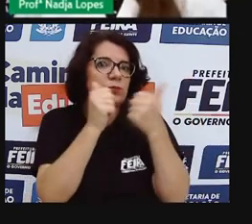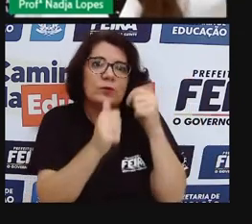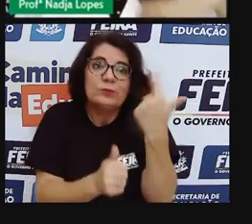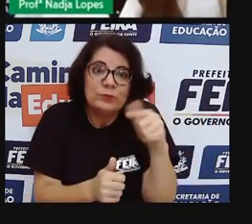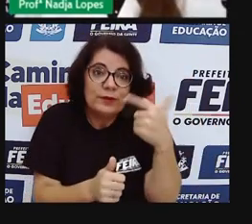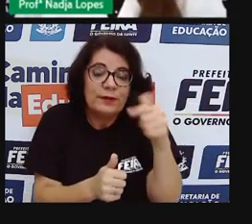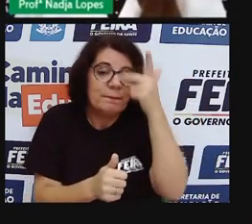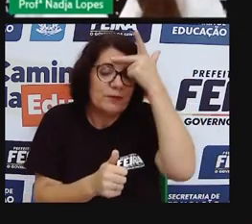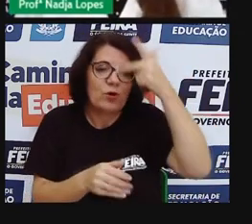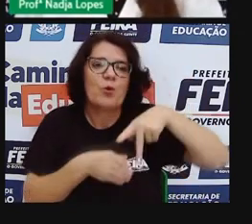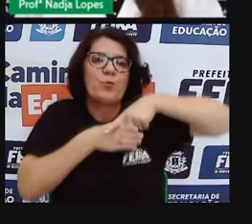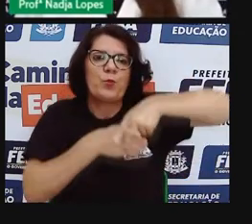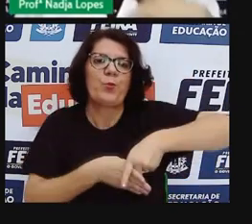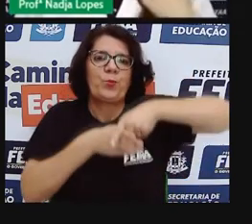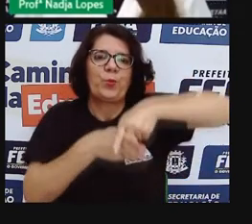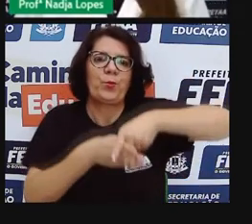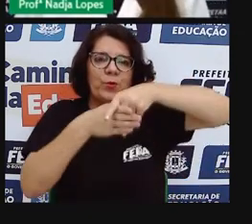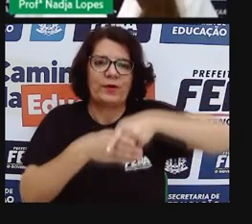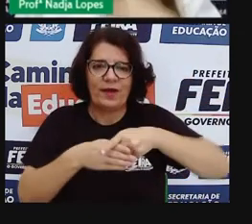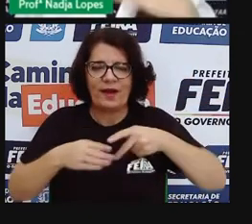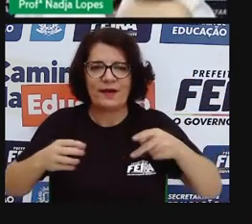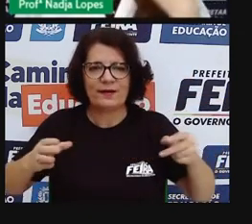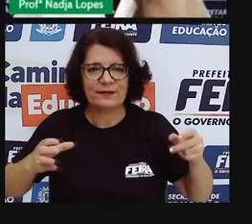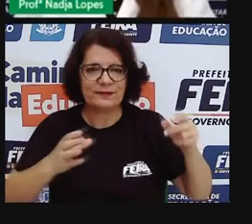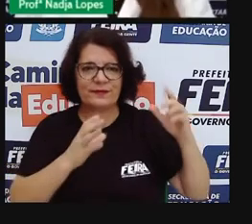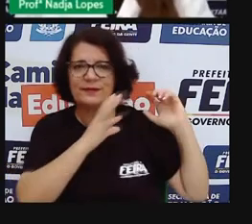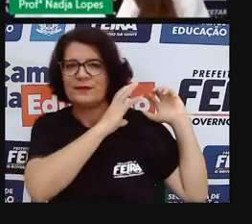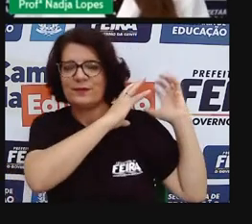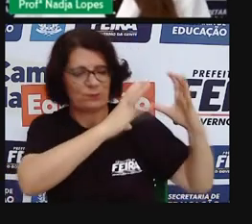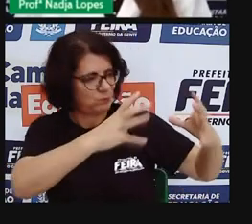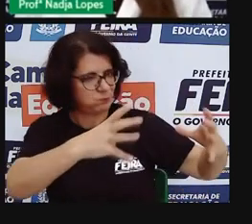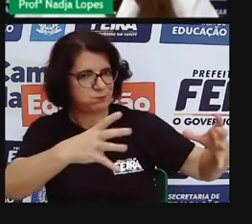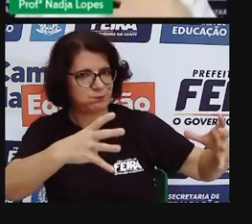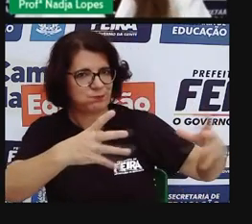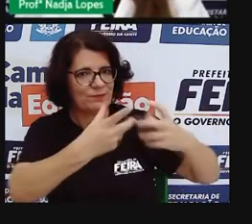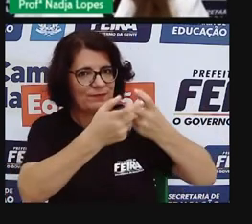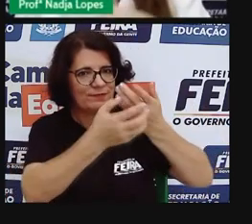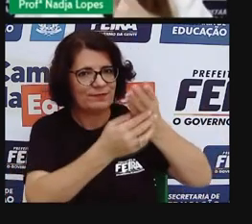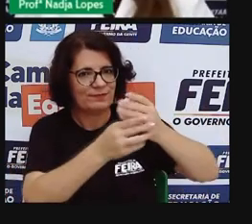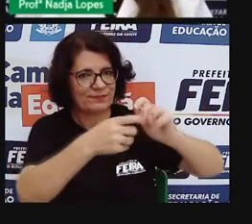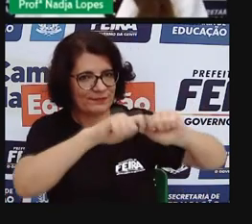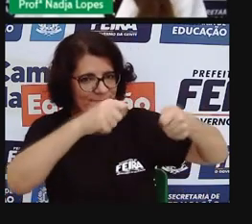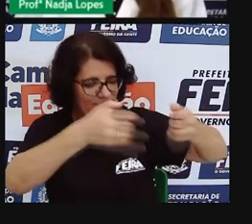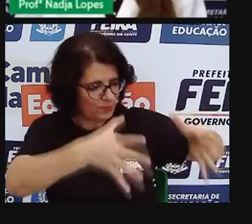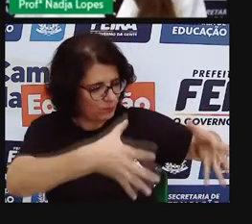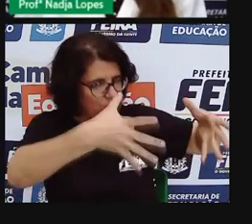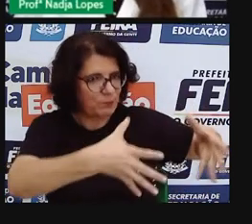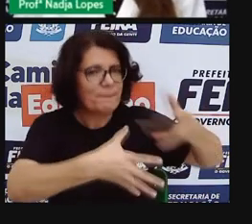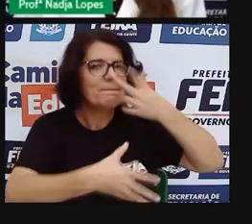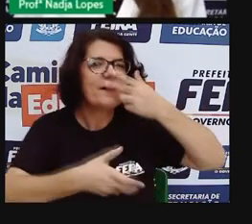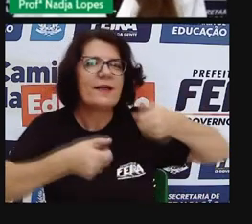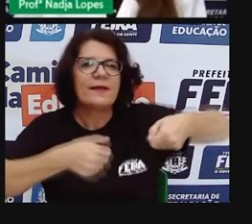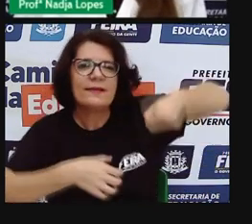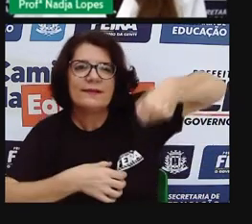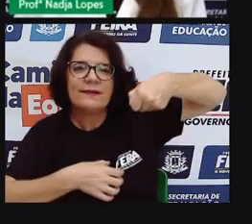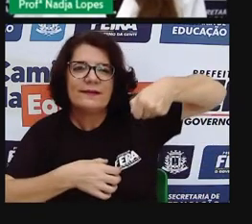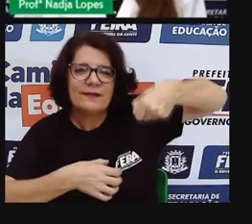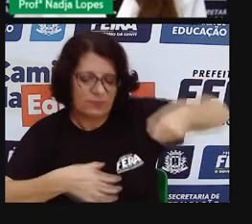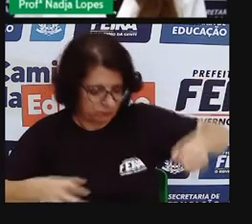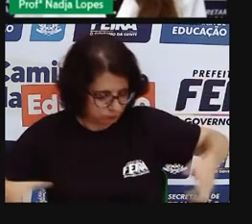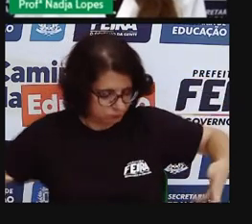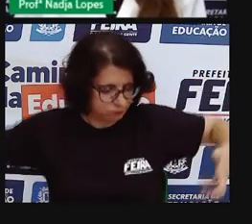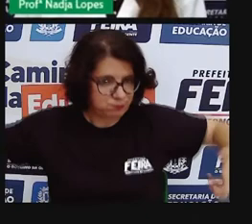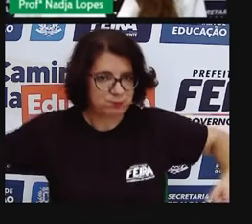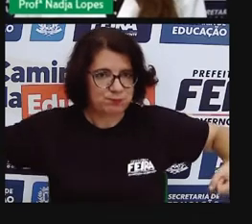cada um botava seus cavalos naquela baia e ia pra feira, né, ia fazer as suas compras. Então, essa daí